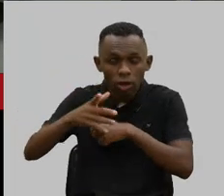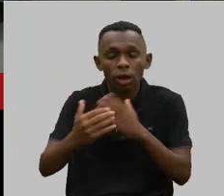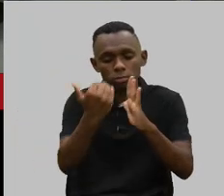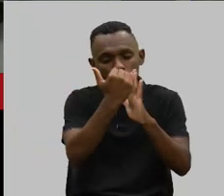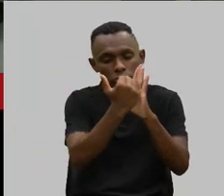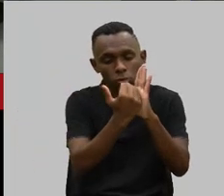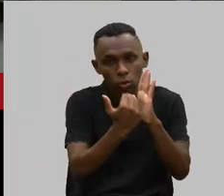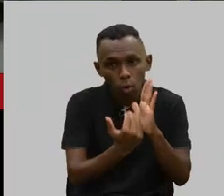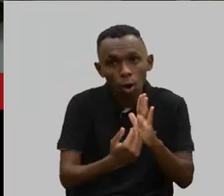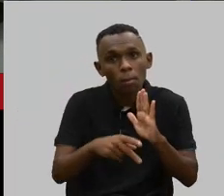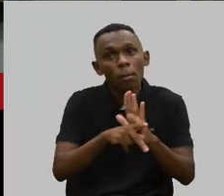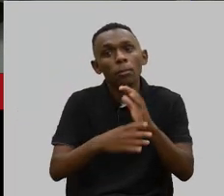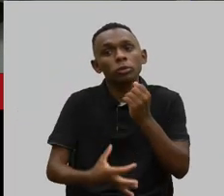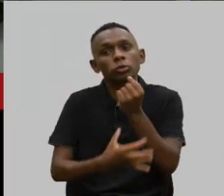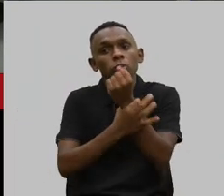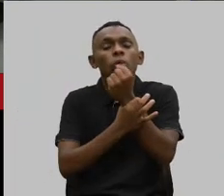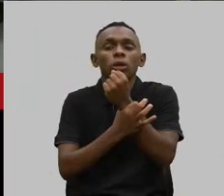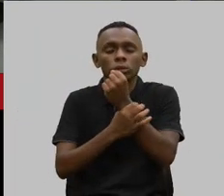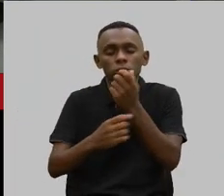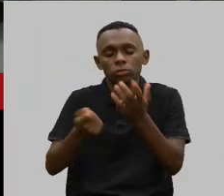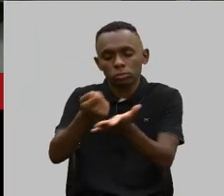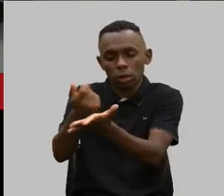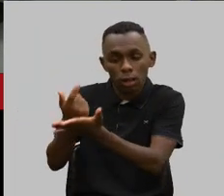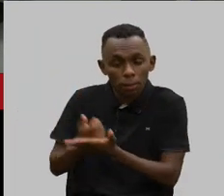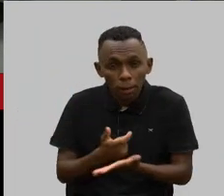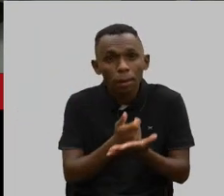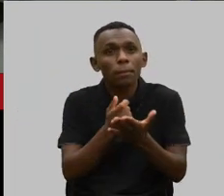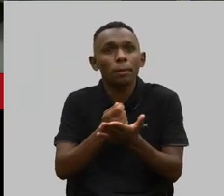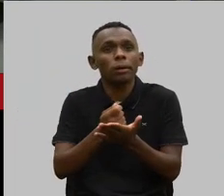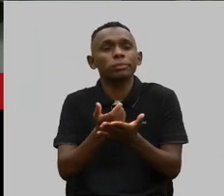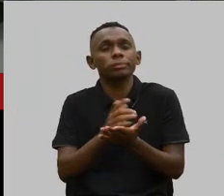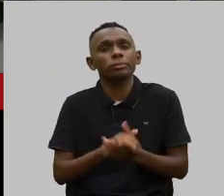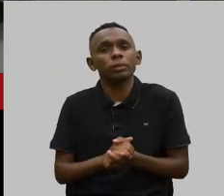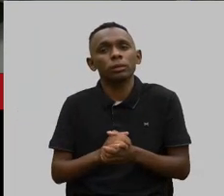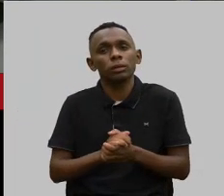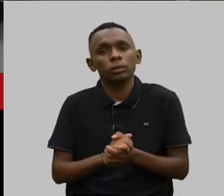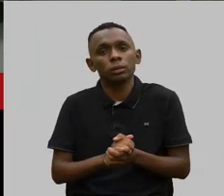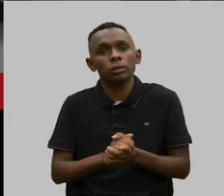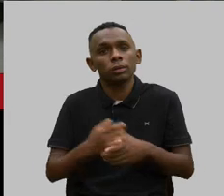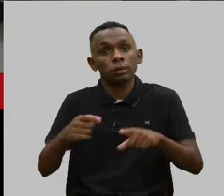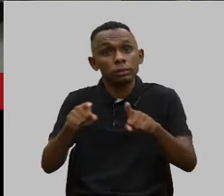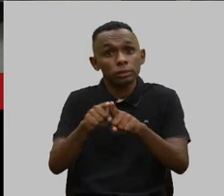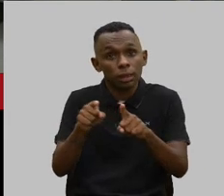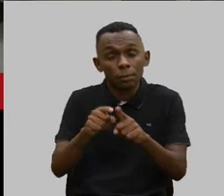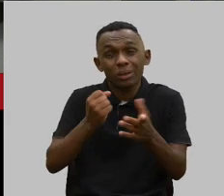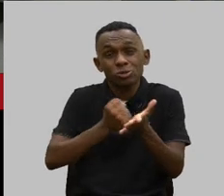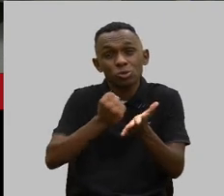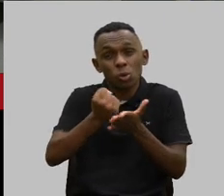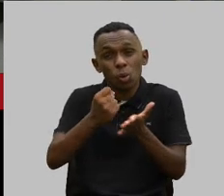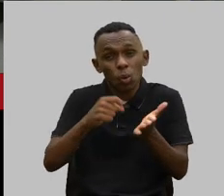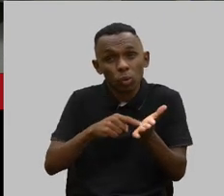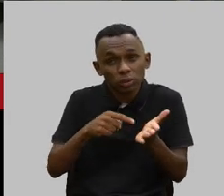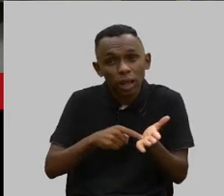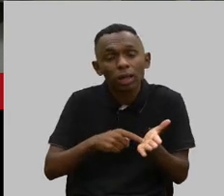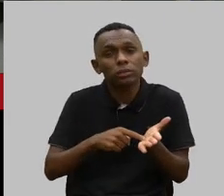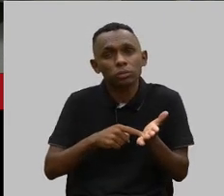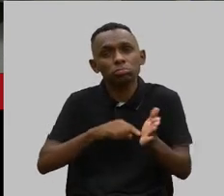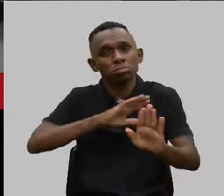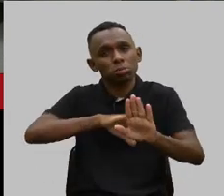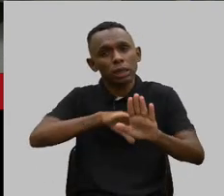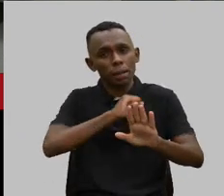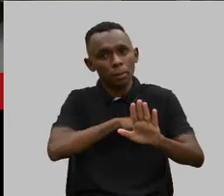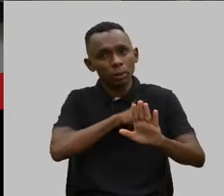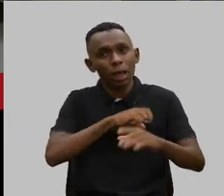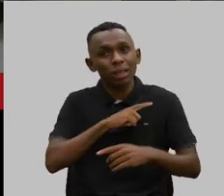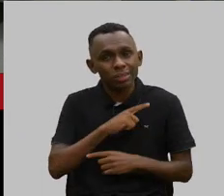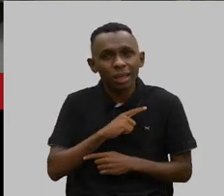do Consumidor, do que é cláusula abusiva, do que são esses contratos de adesão, William,